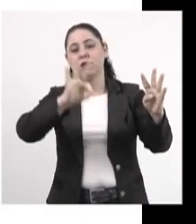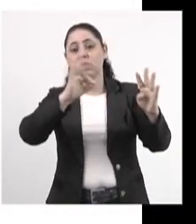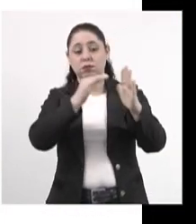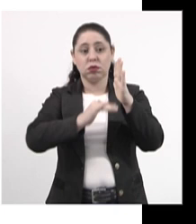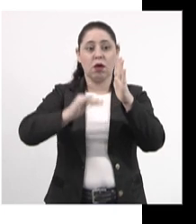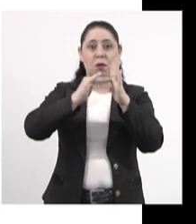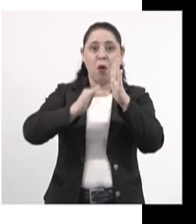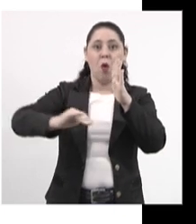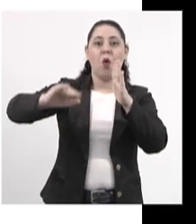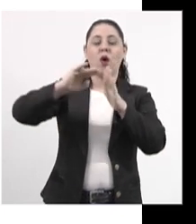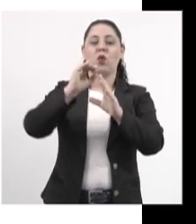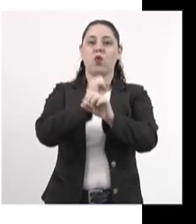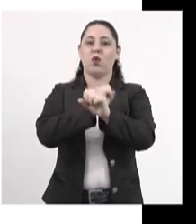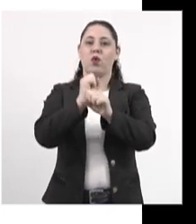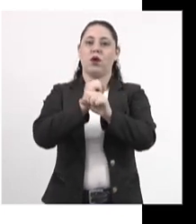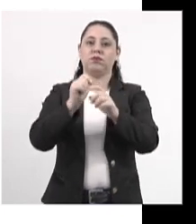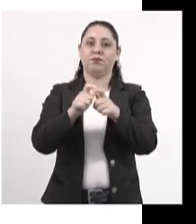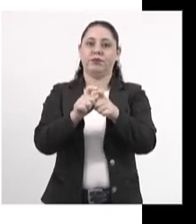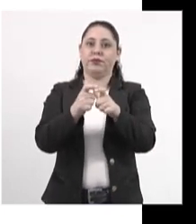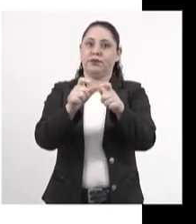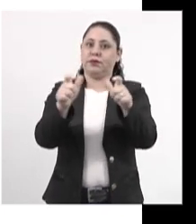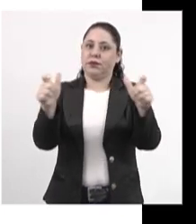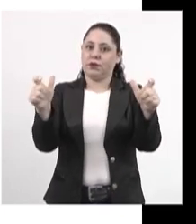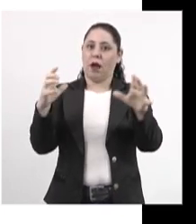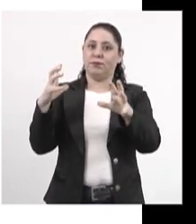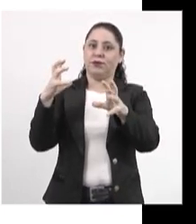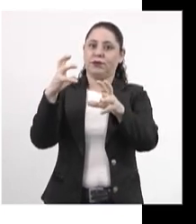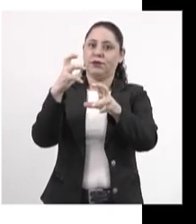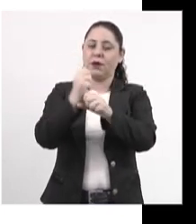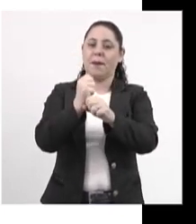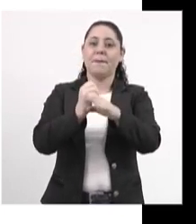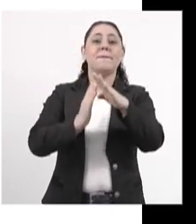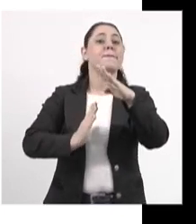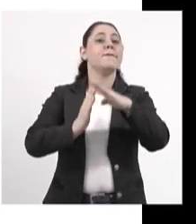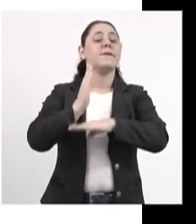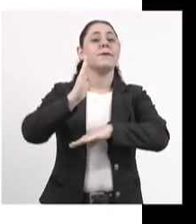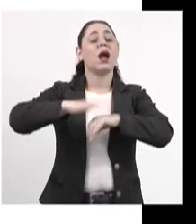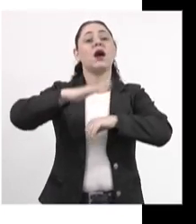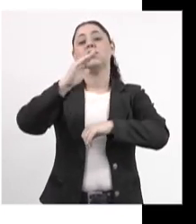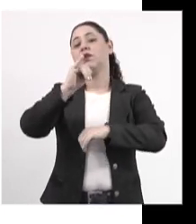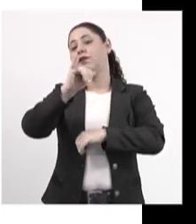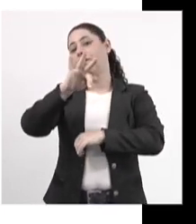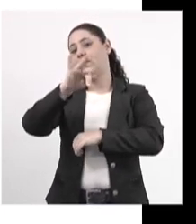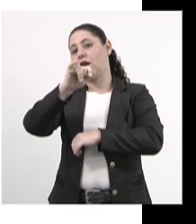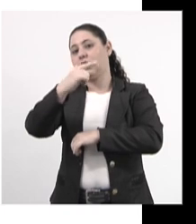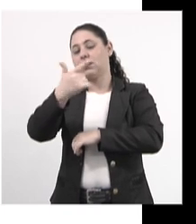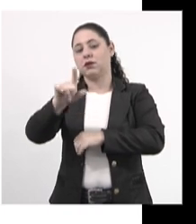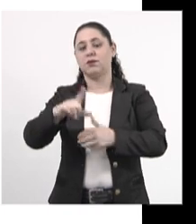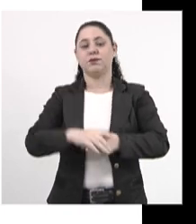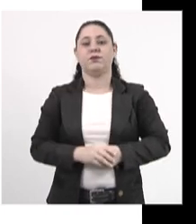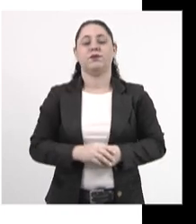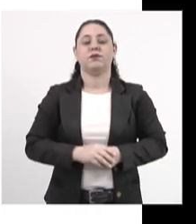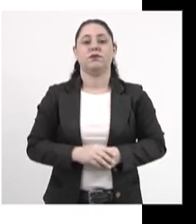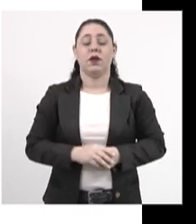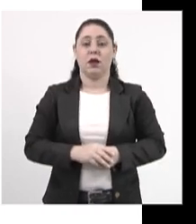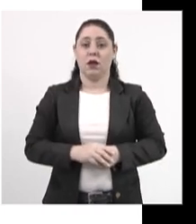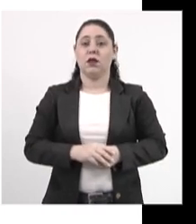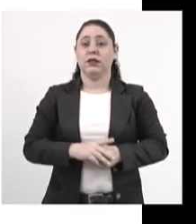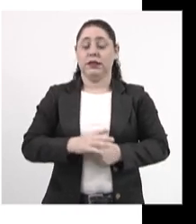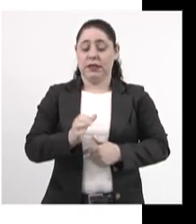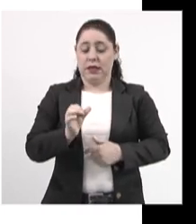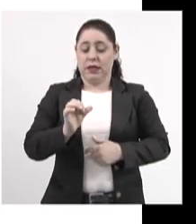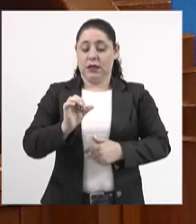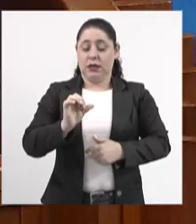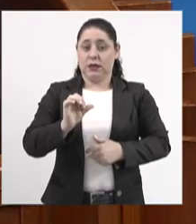crescimento real ao ano. O é o crescimento real? É o crescimento acima da inflação. Então, o Mato Grosso do Sul cresce acima de